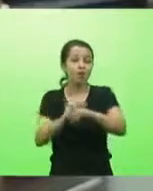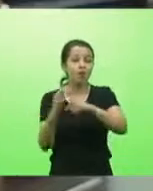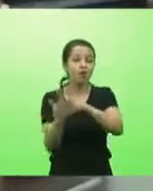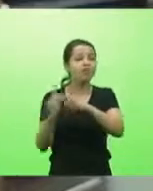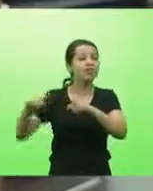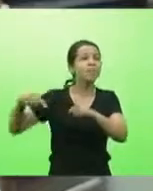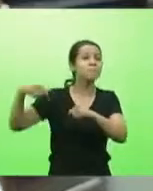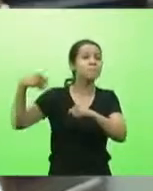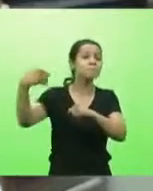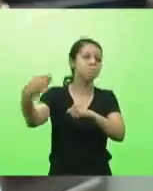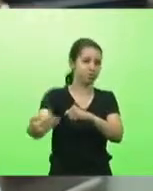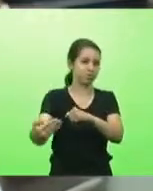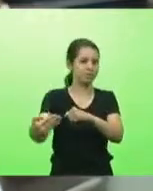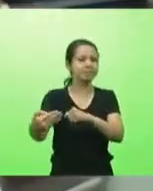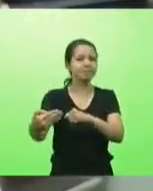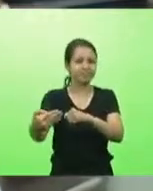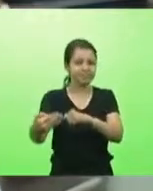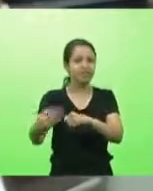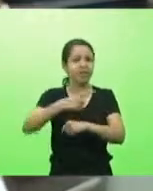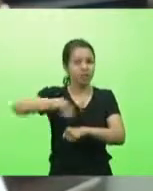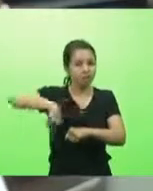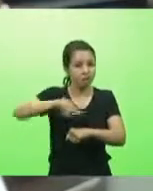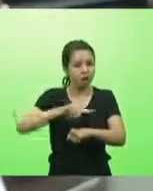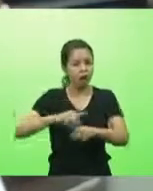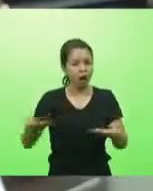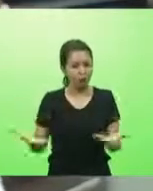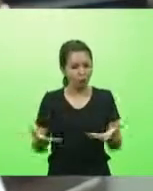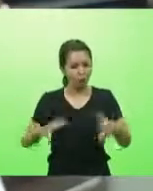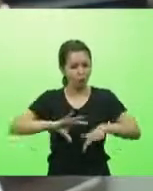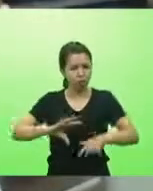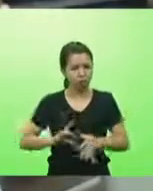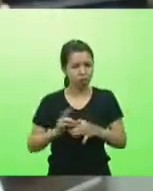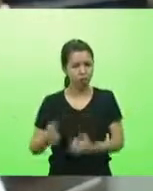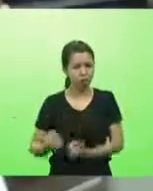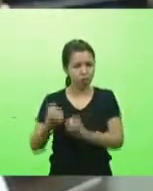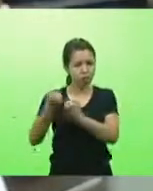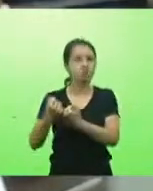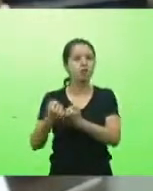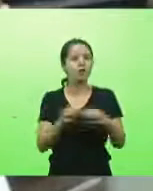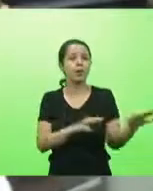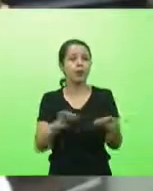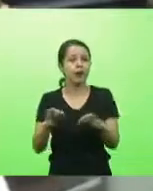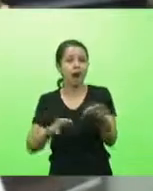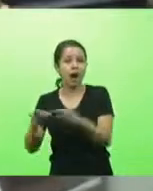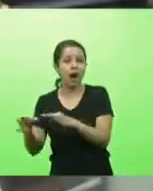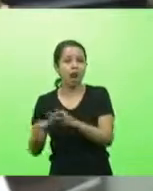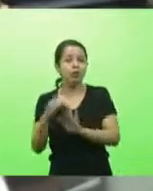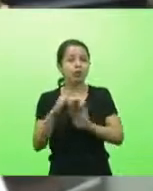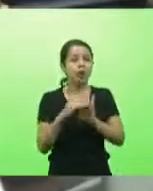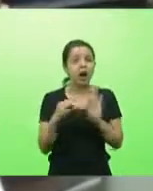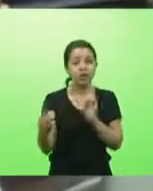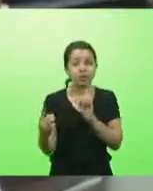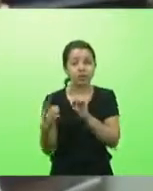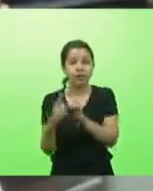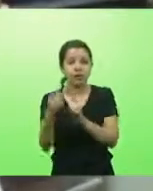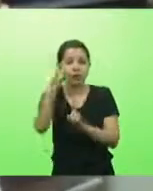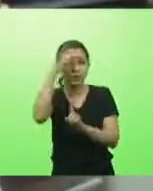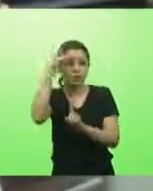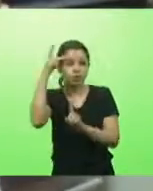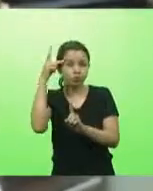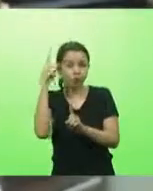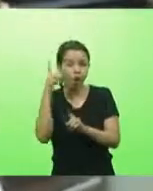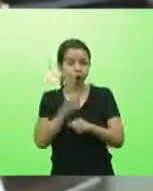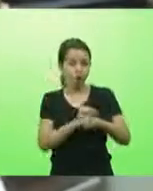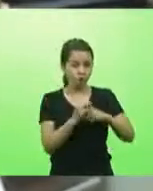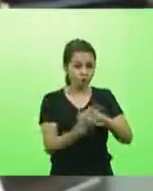unindo forças para que seja criada um protocolo de atendimento para as pessoas que conseguiram vencer